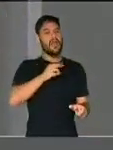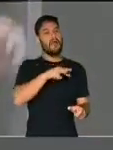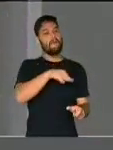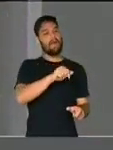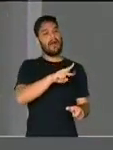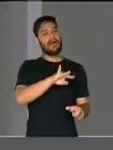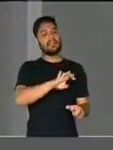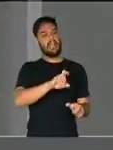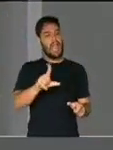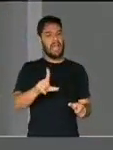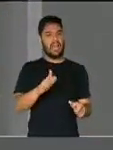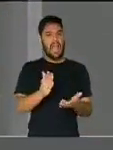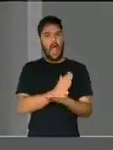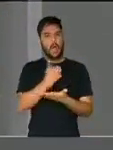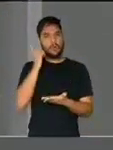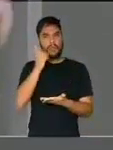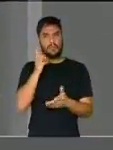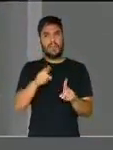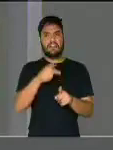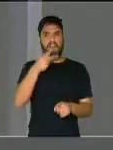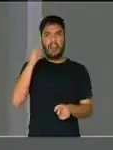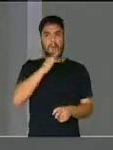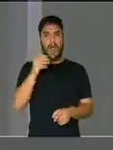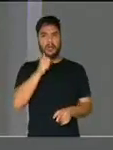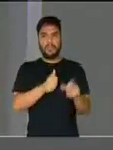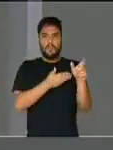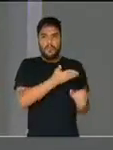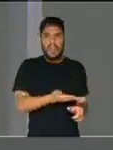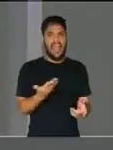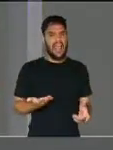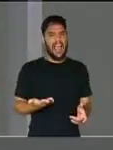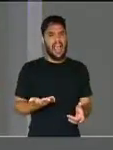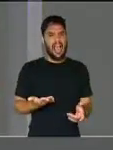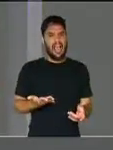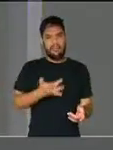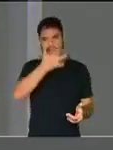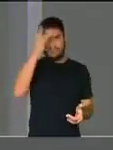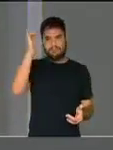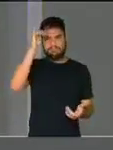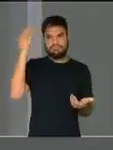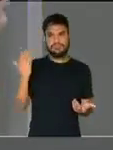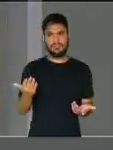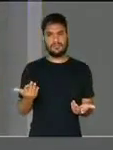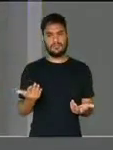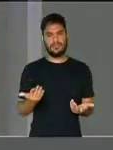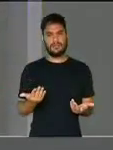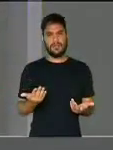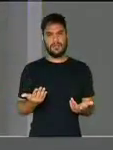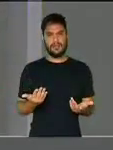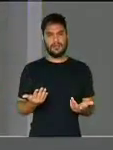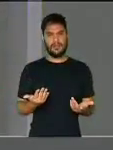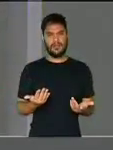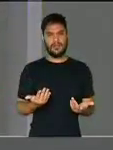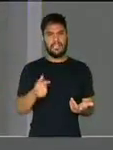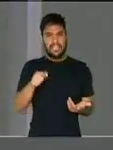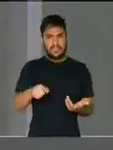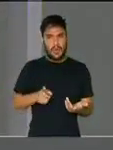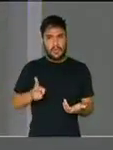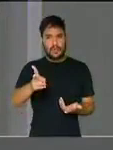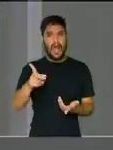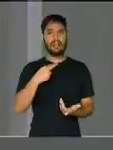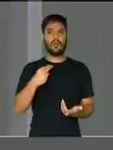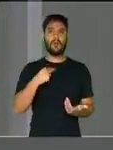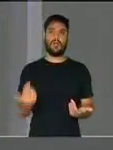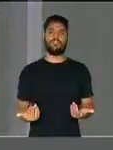o que é um absurdo inaceitável, uma estupidez ignóbil, ela não pode prosperar. O